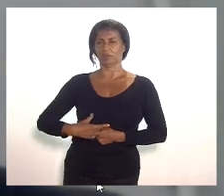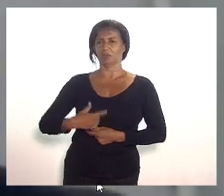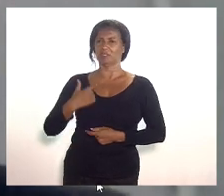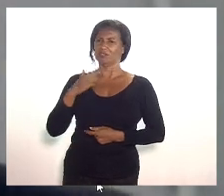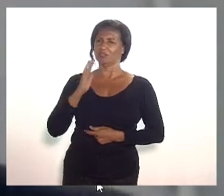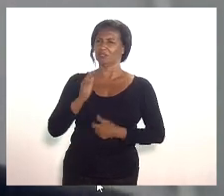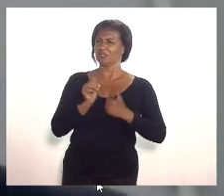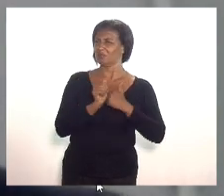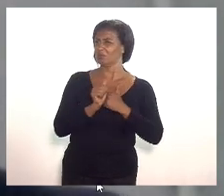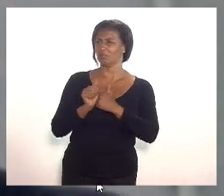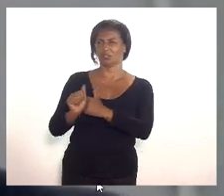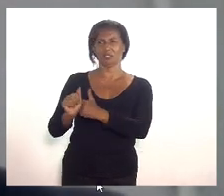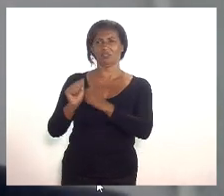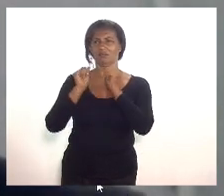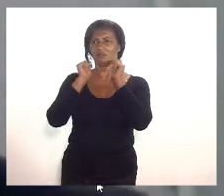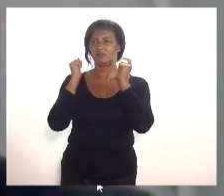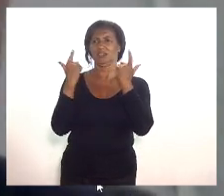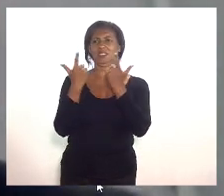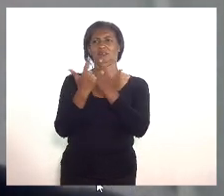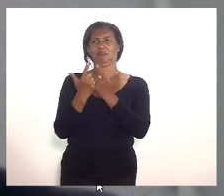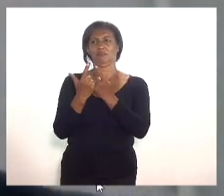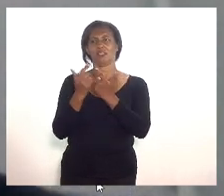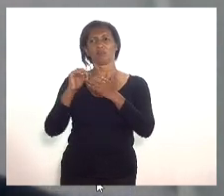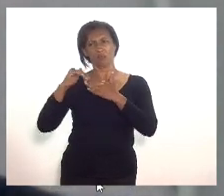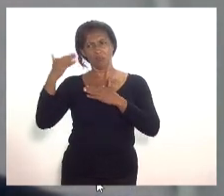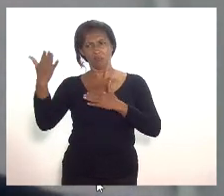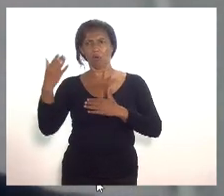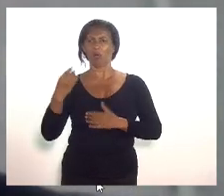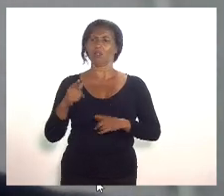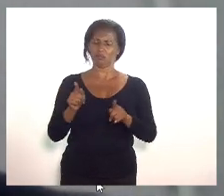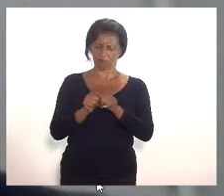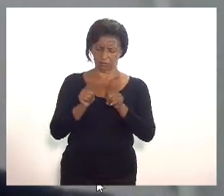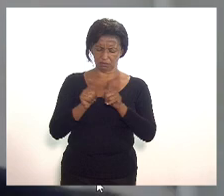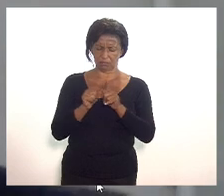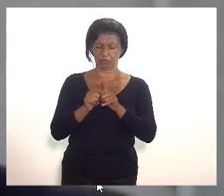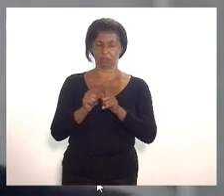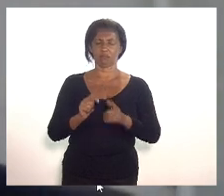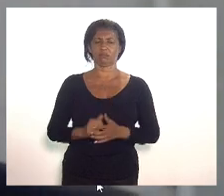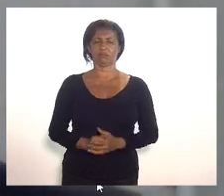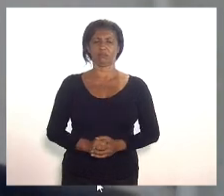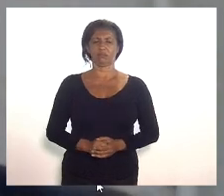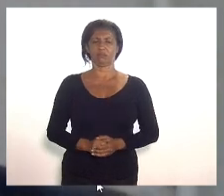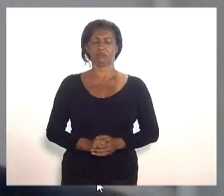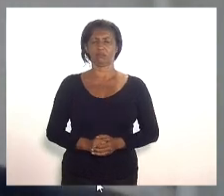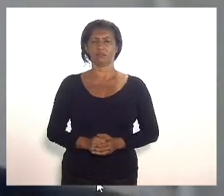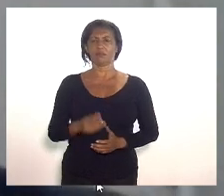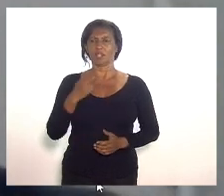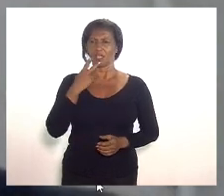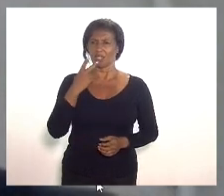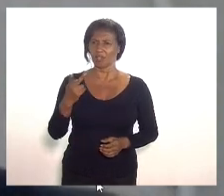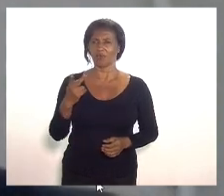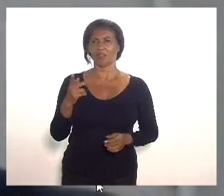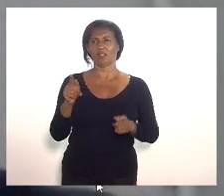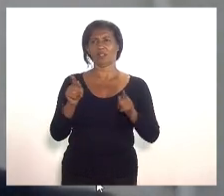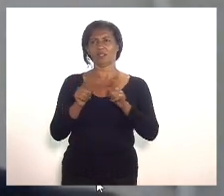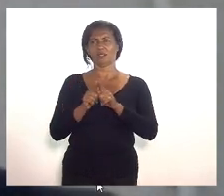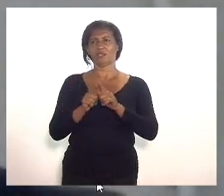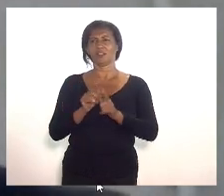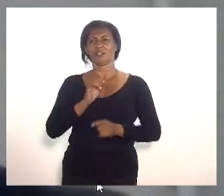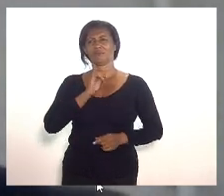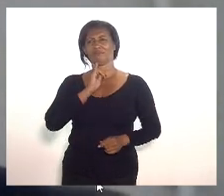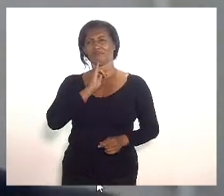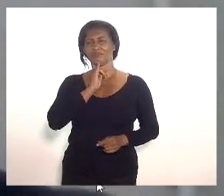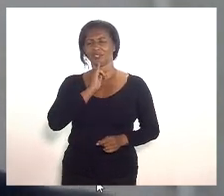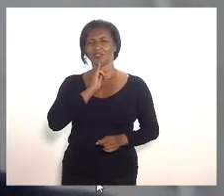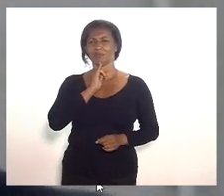seguido não só aqui na assembleia mas fora da assembleia queria dizer que infelizmente esse discurso aqui